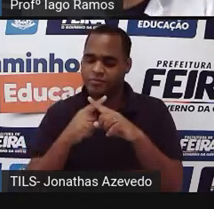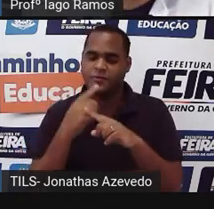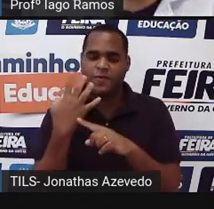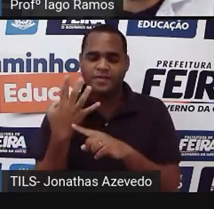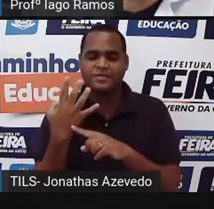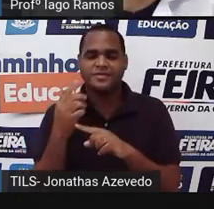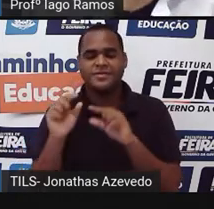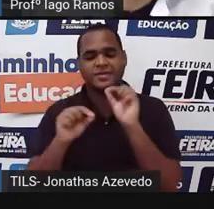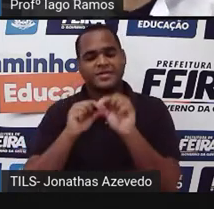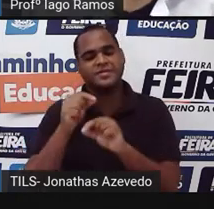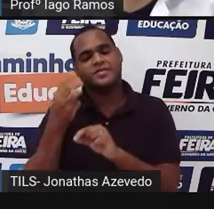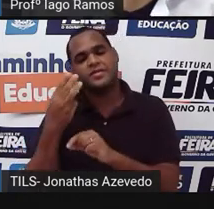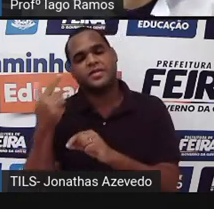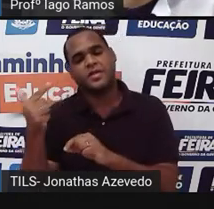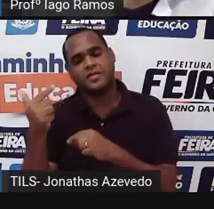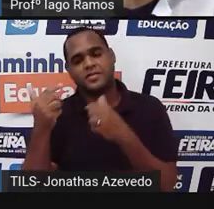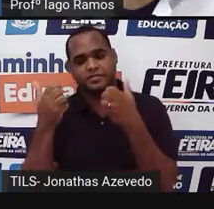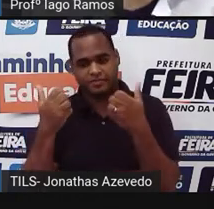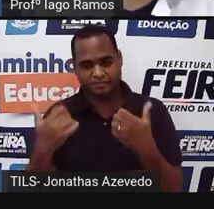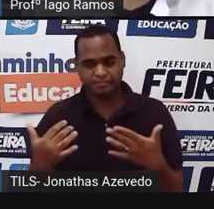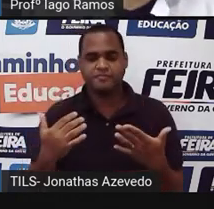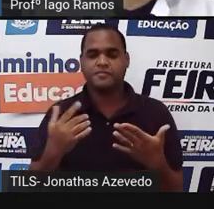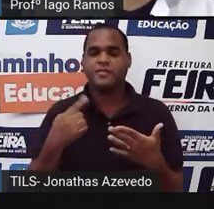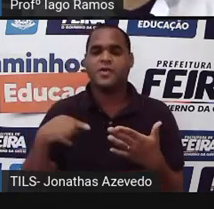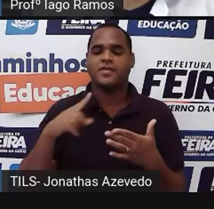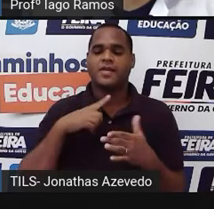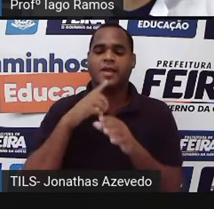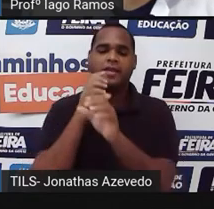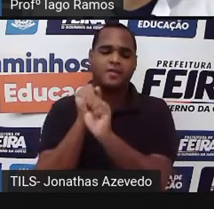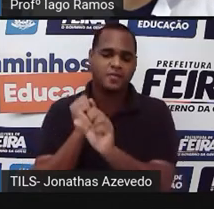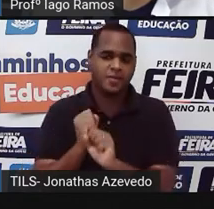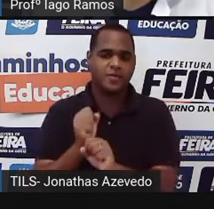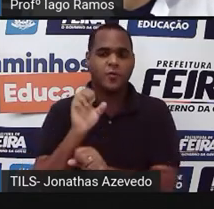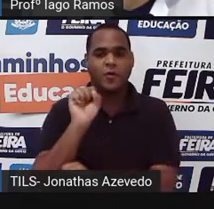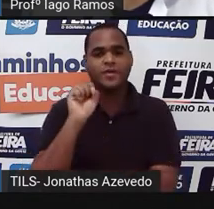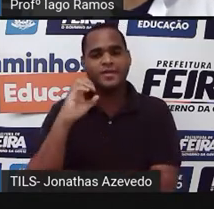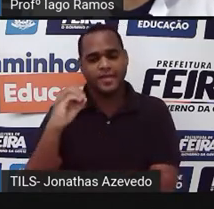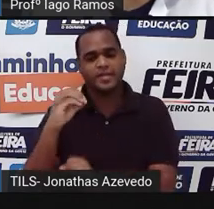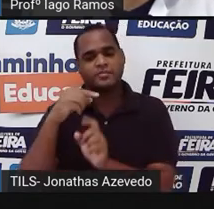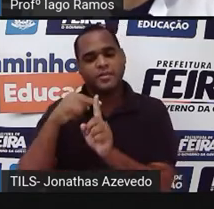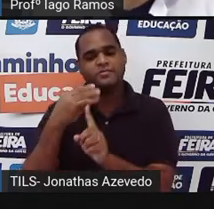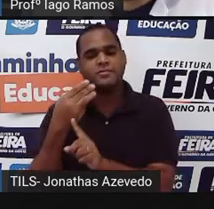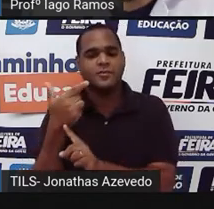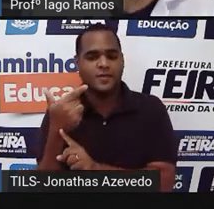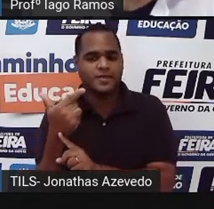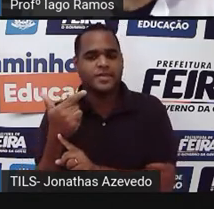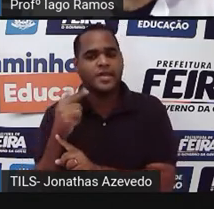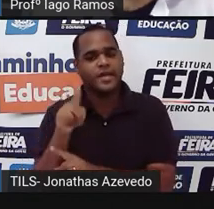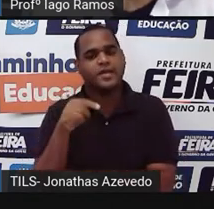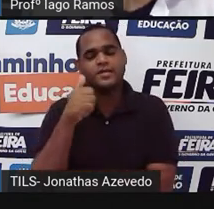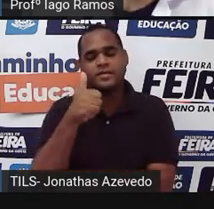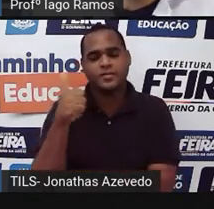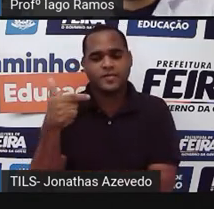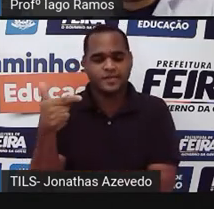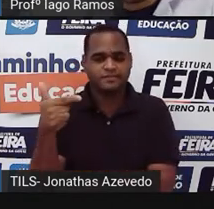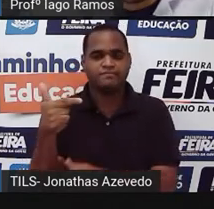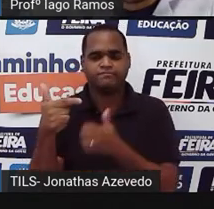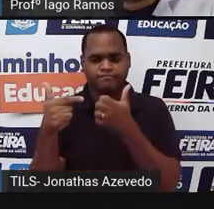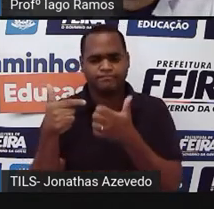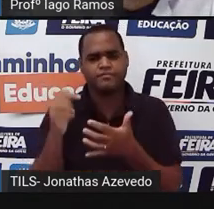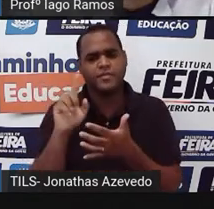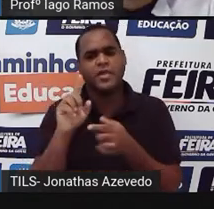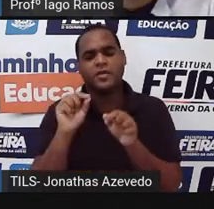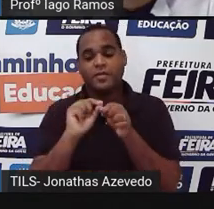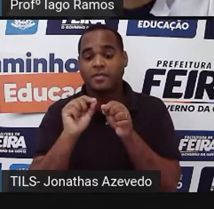que dá trinta e dois e aí eu somo oitenta com trinta e dois que dá cento e doze tá? mas isso é